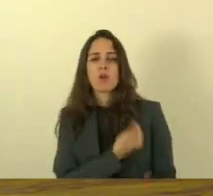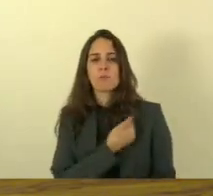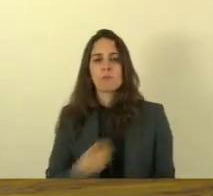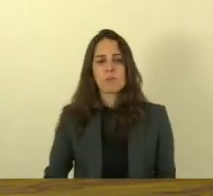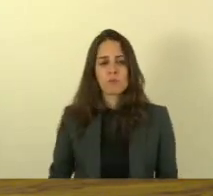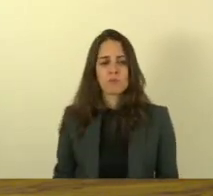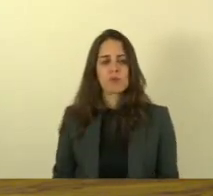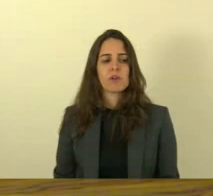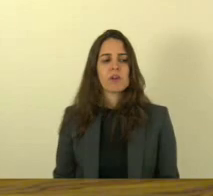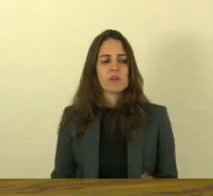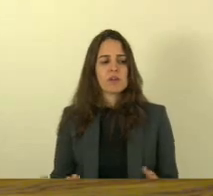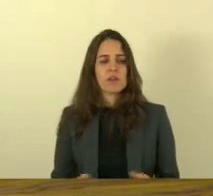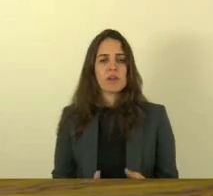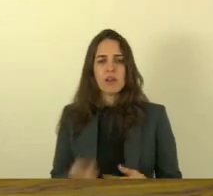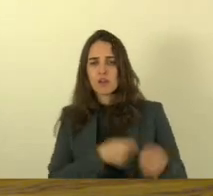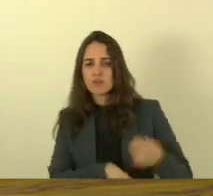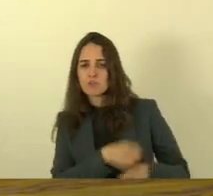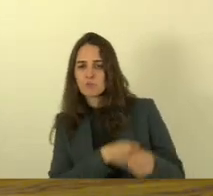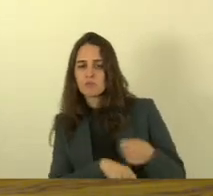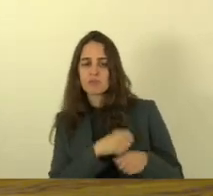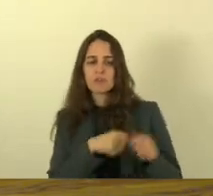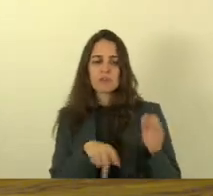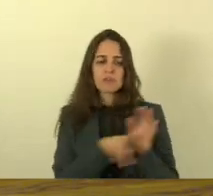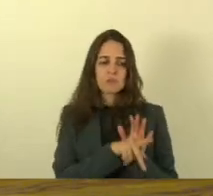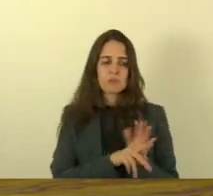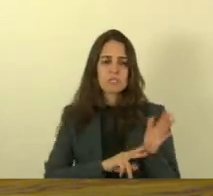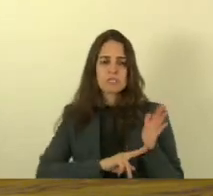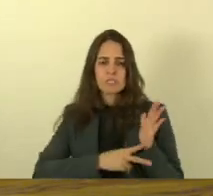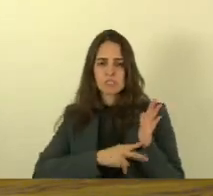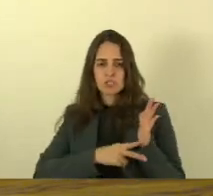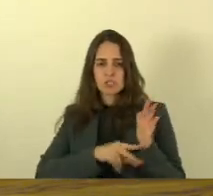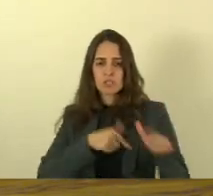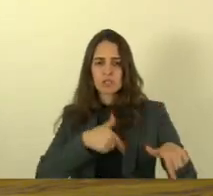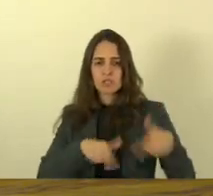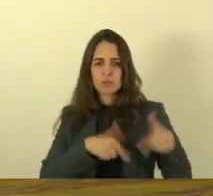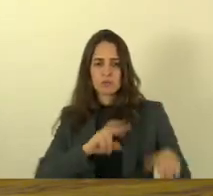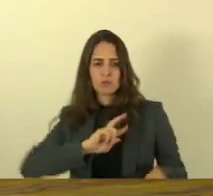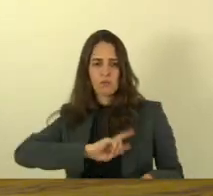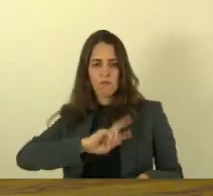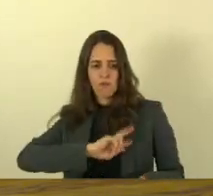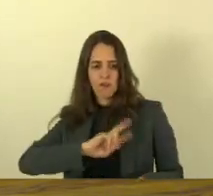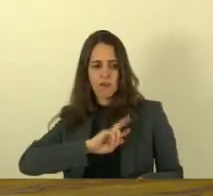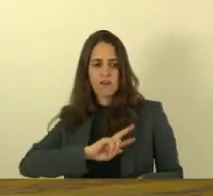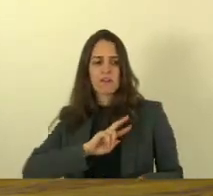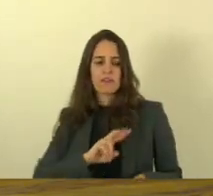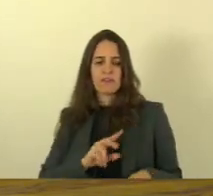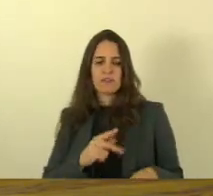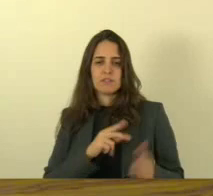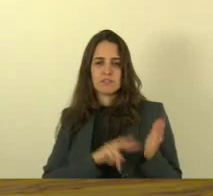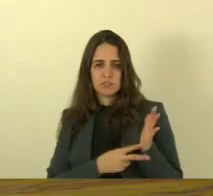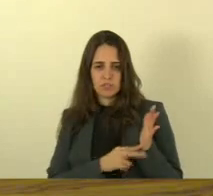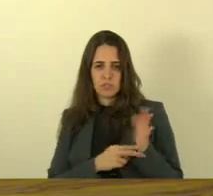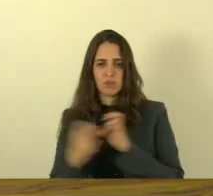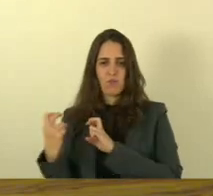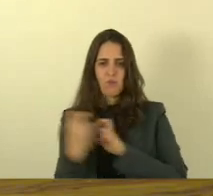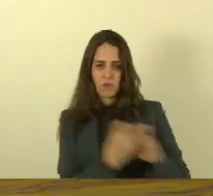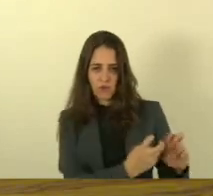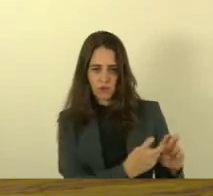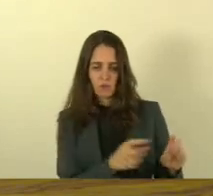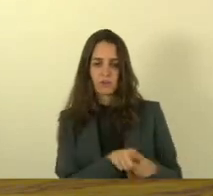tocadas administradas pelo sindicato dos trabalhadores da Vale o sindicato dos ferroviários e pela